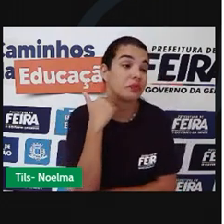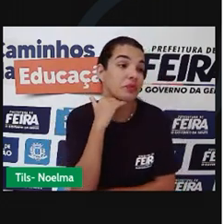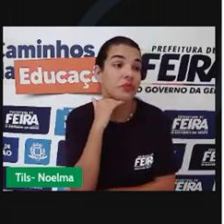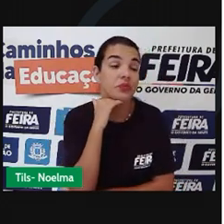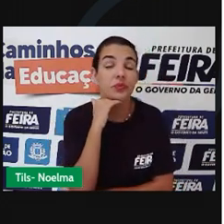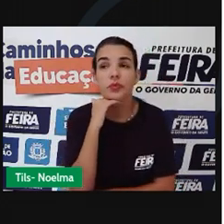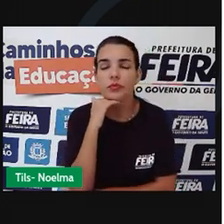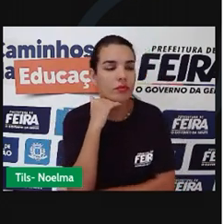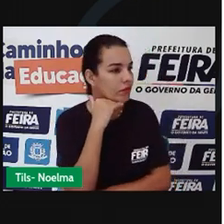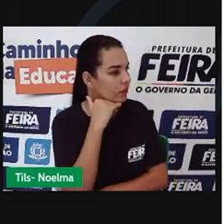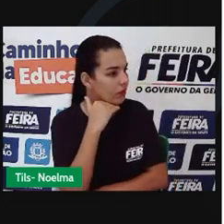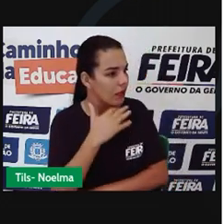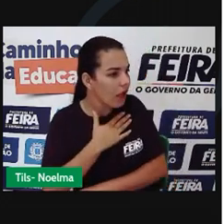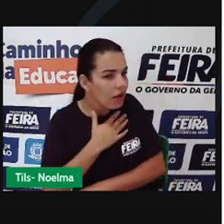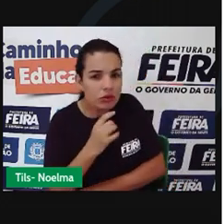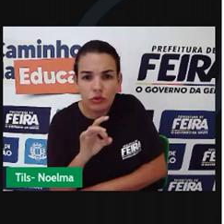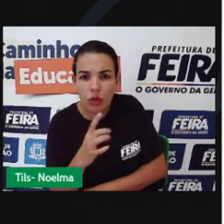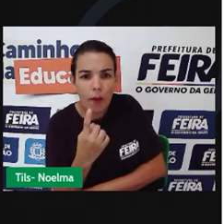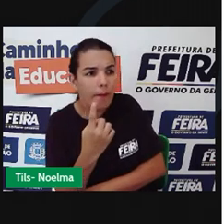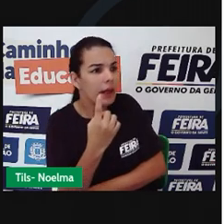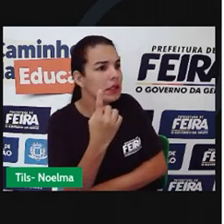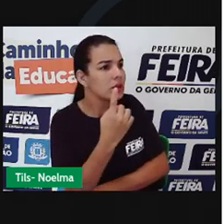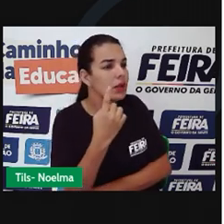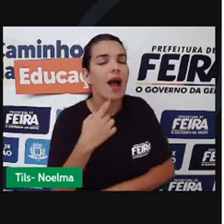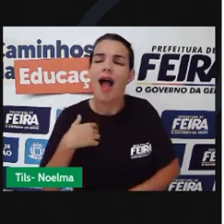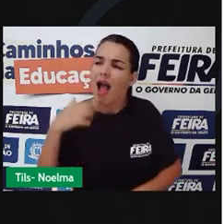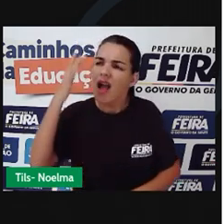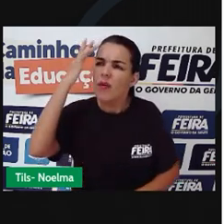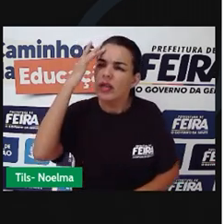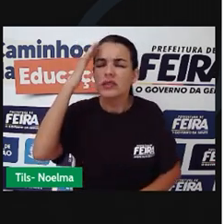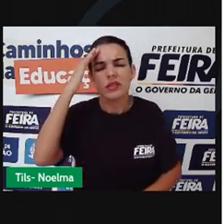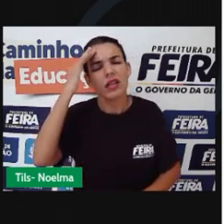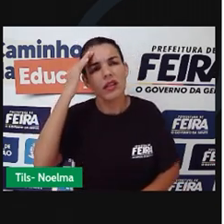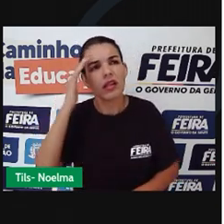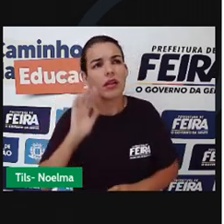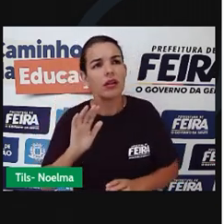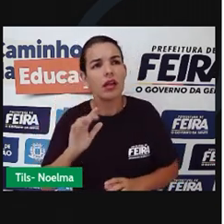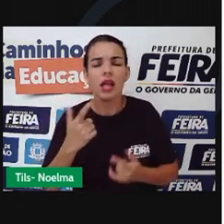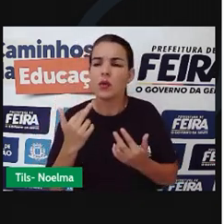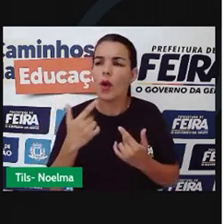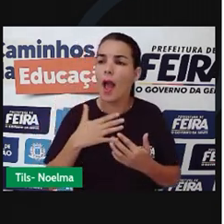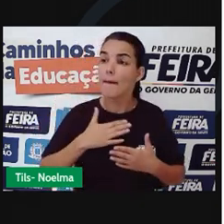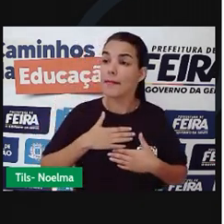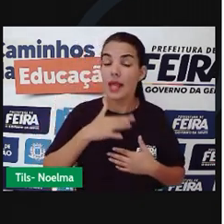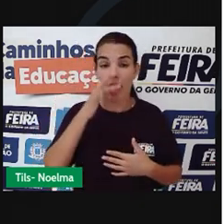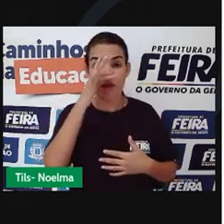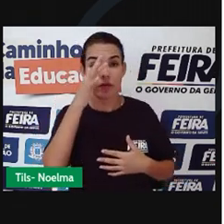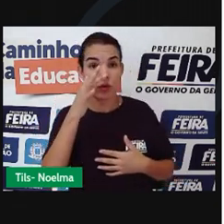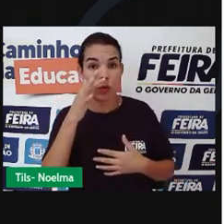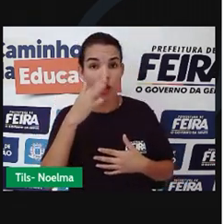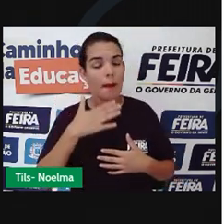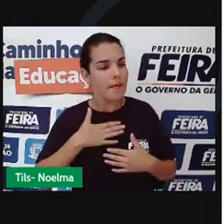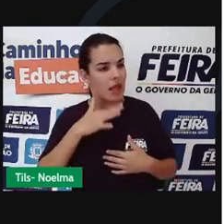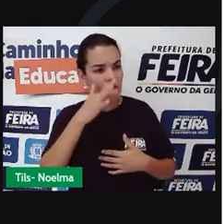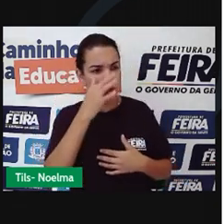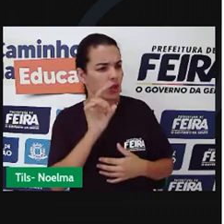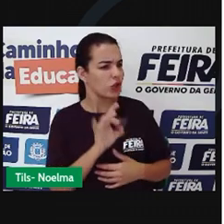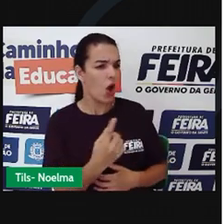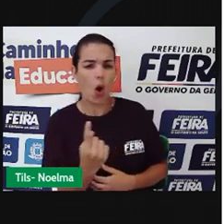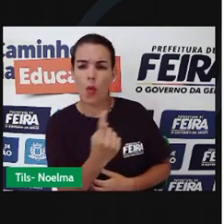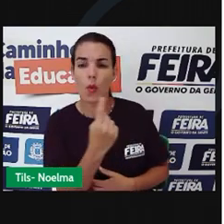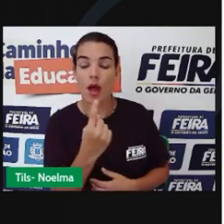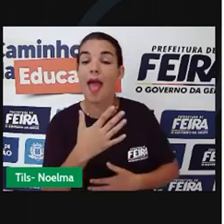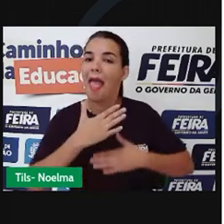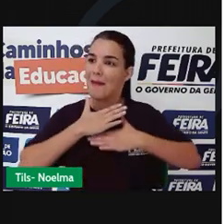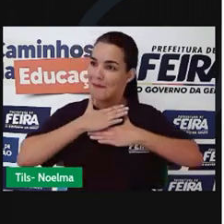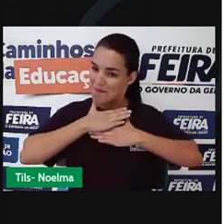Só mais um. Parece que eu tô entendendo. É como a minha flor. Ela não é mais uma. Ela é a